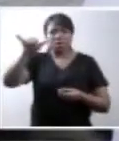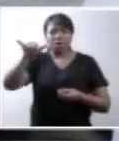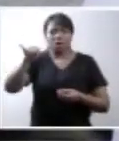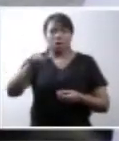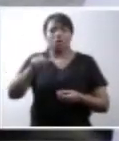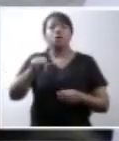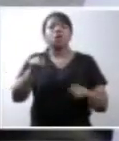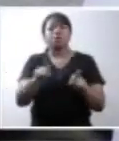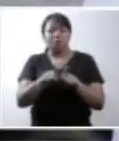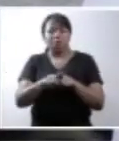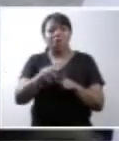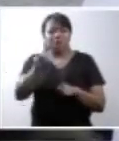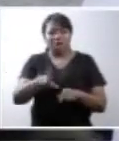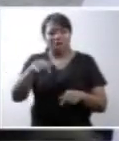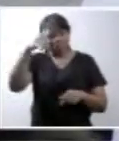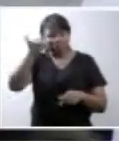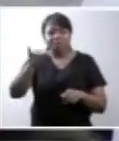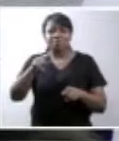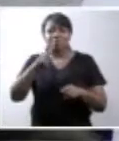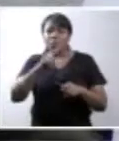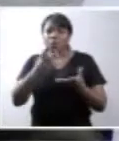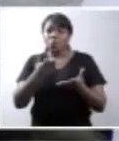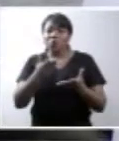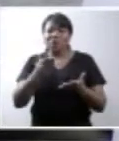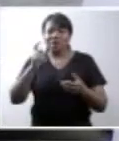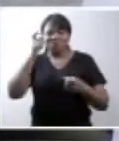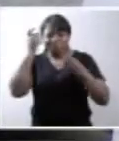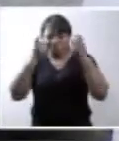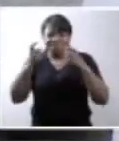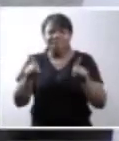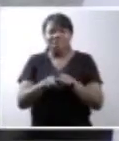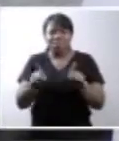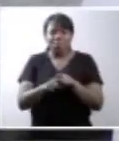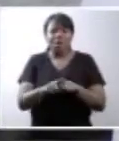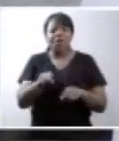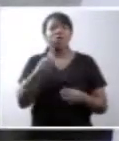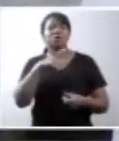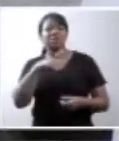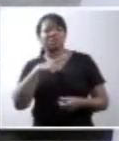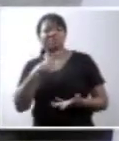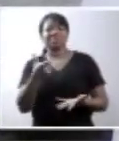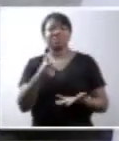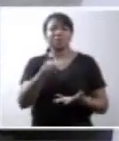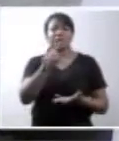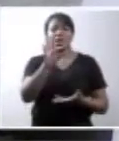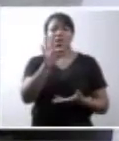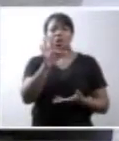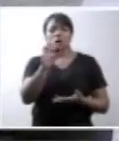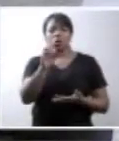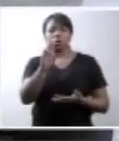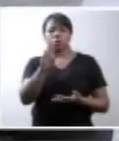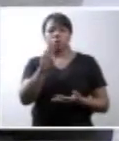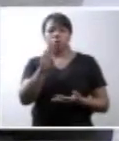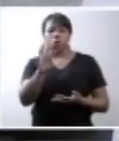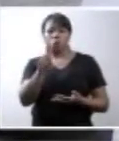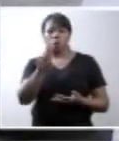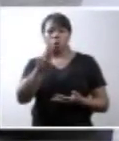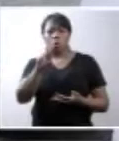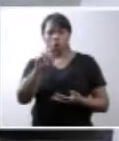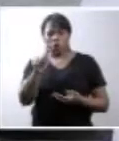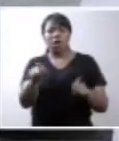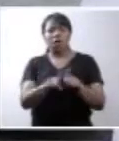O que é tragédia do que é tortura. De um lado, o inevitável da tragédia. E de outro,